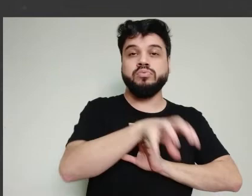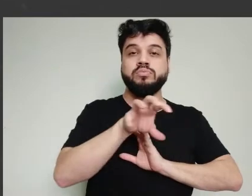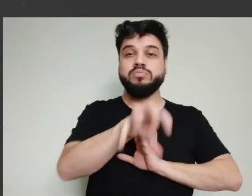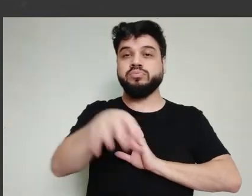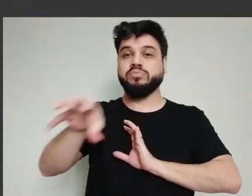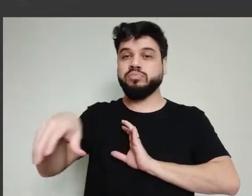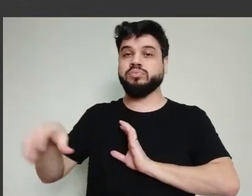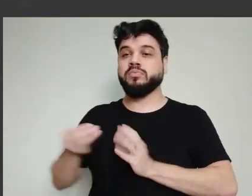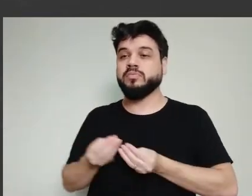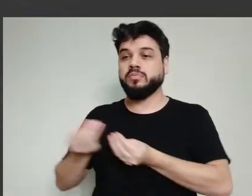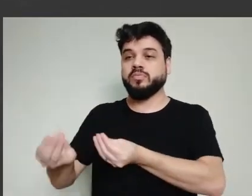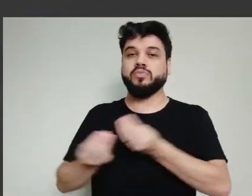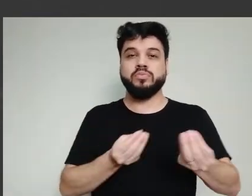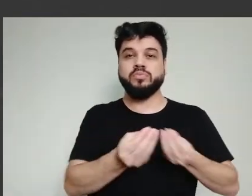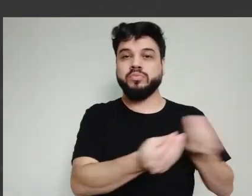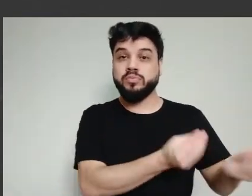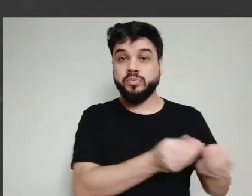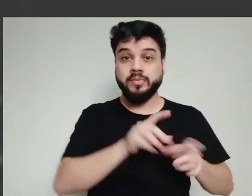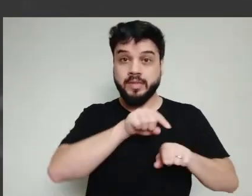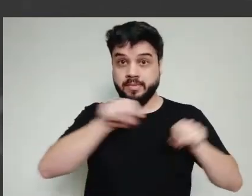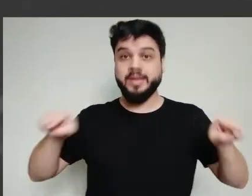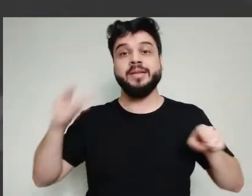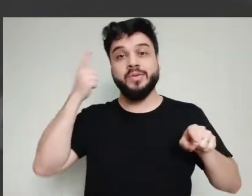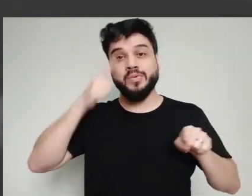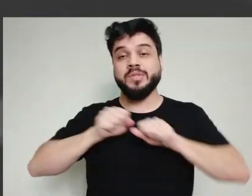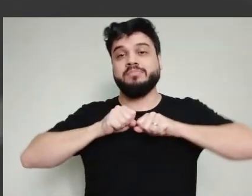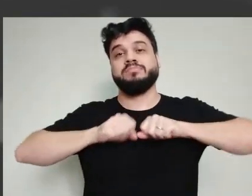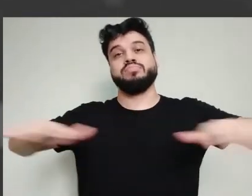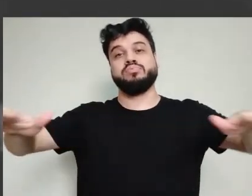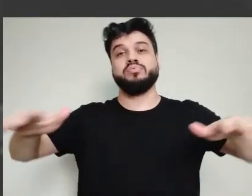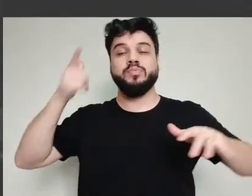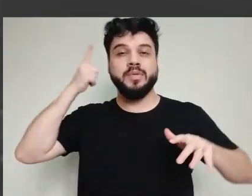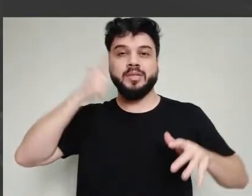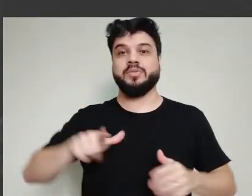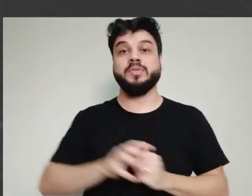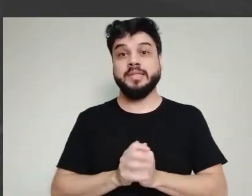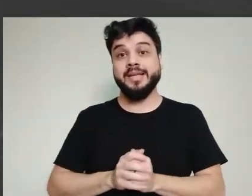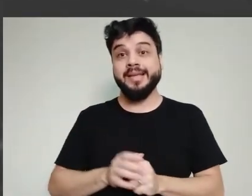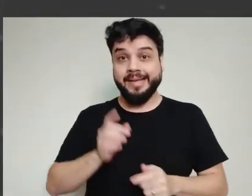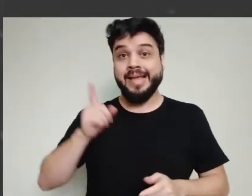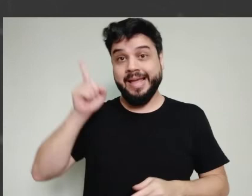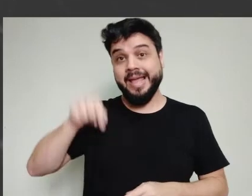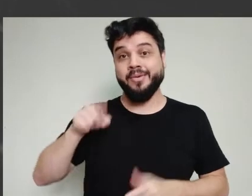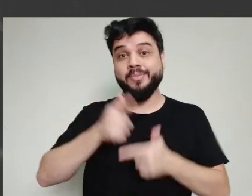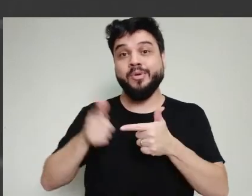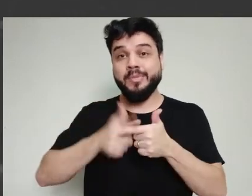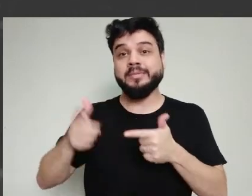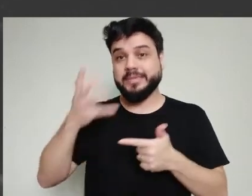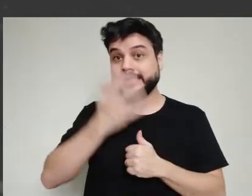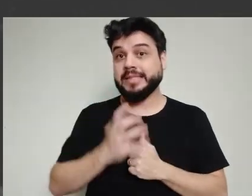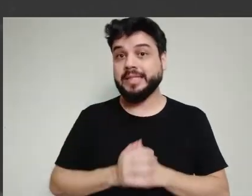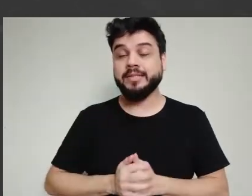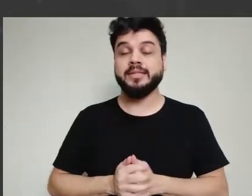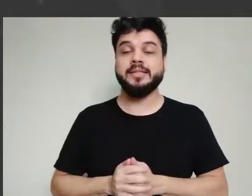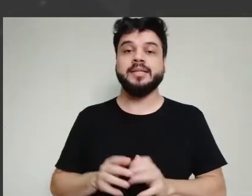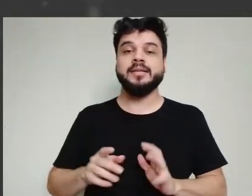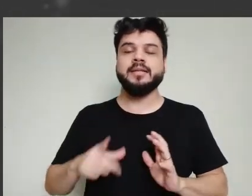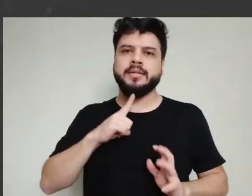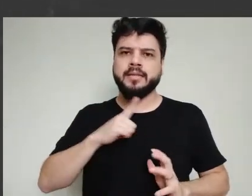tudo depende do quanto isso envolve questões comerciais, isso envolve questões de